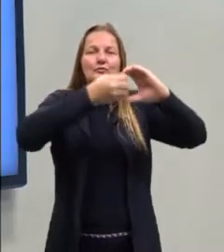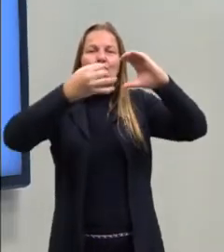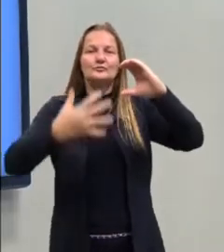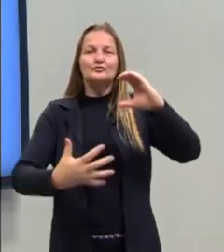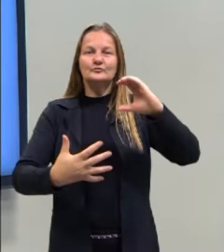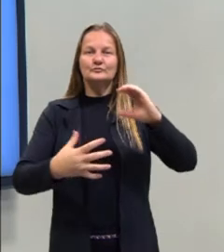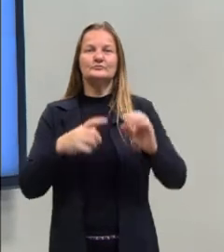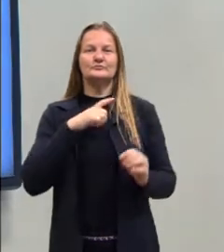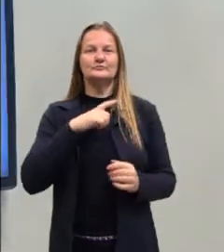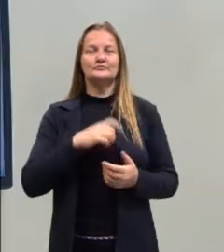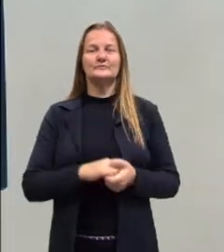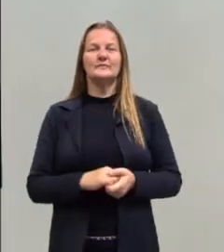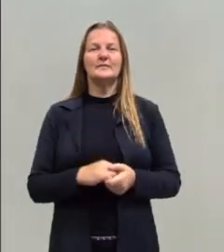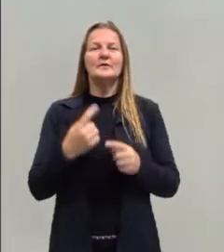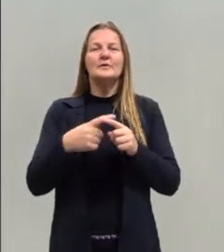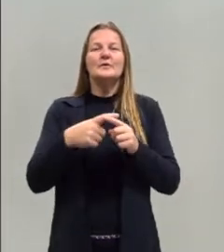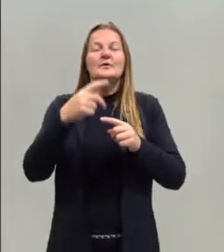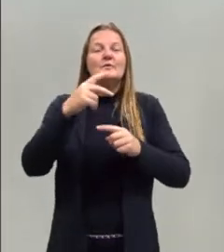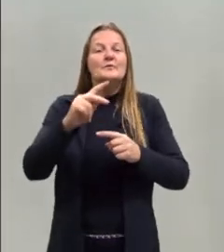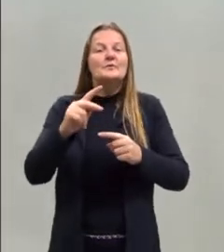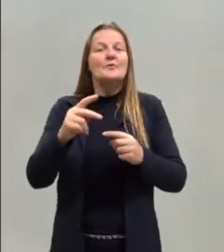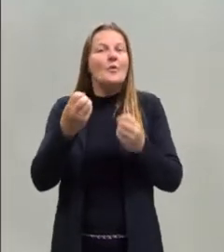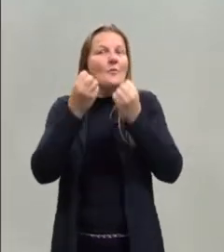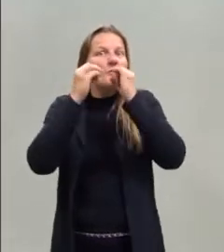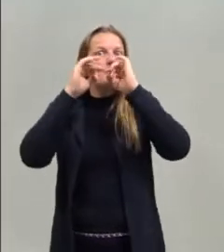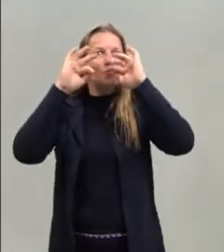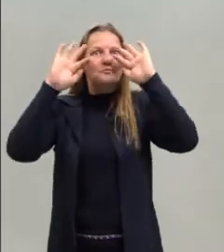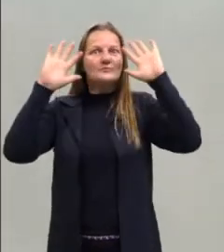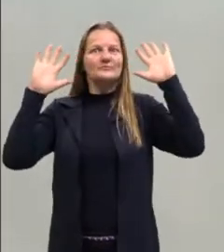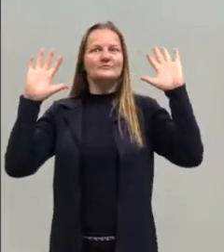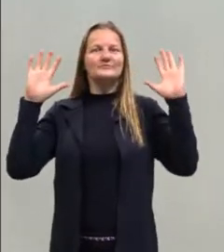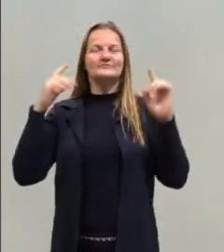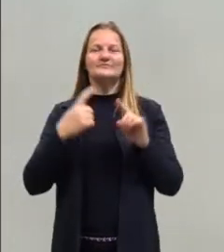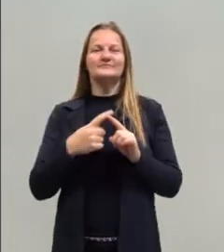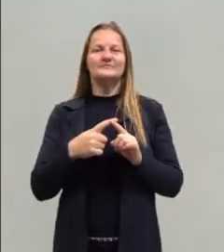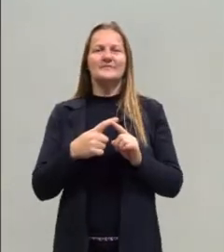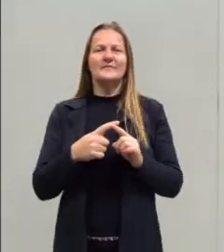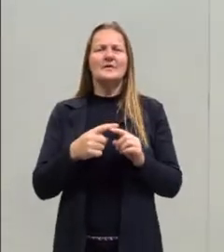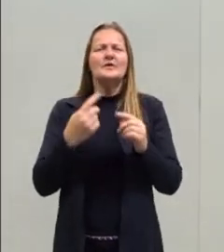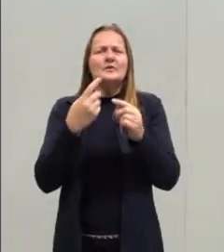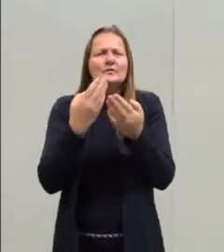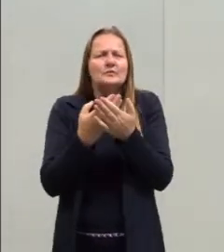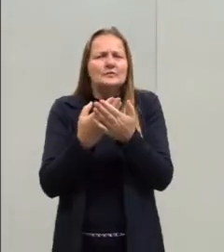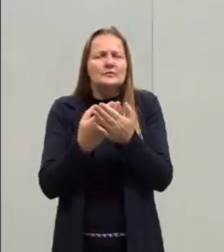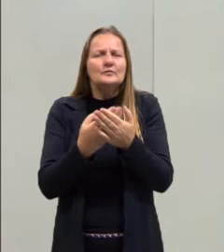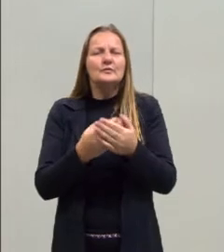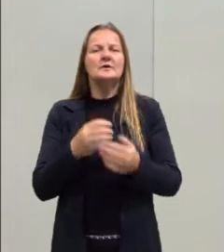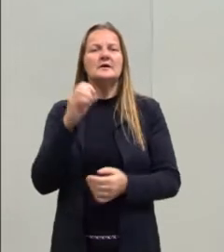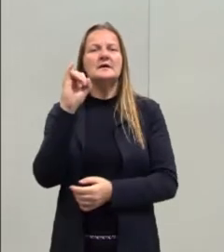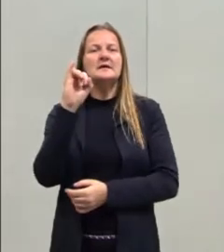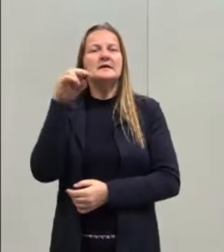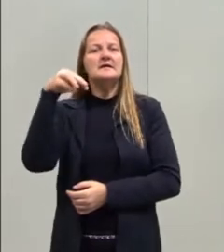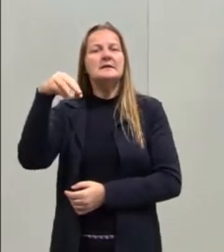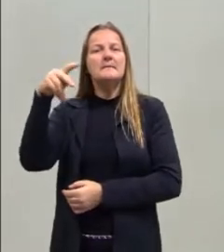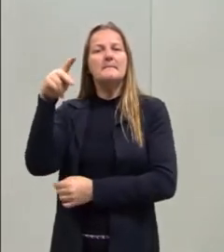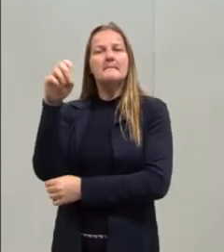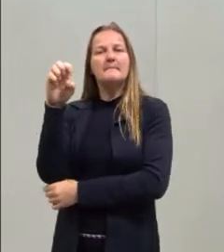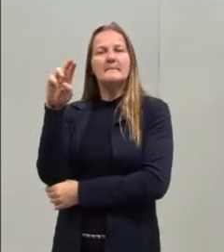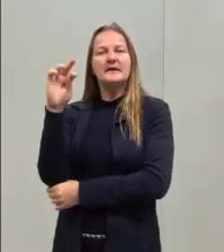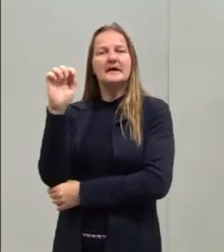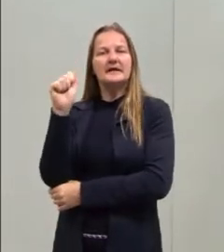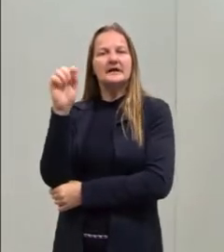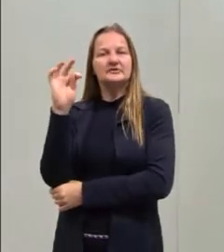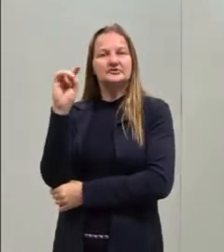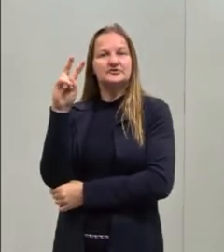dele para chegar à compreensão. Vamos também ver um pouquinho sobre o imperativo, estudo do modo